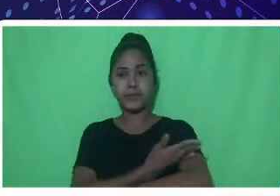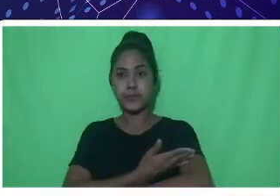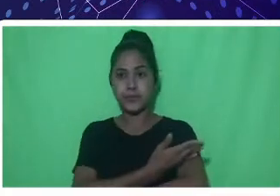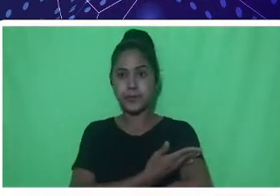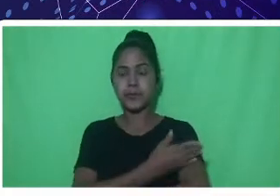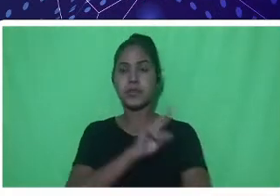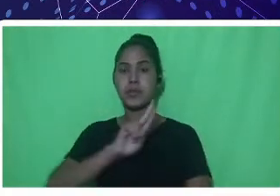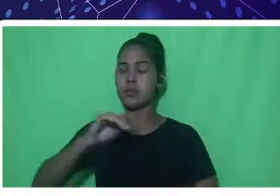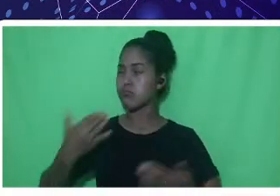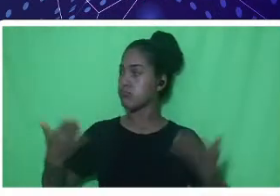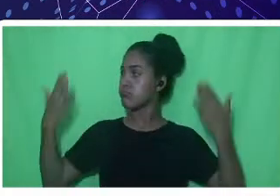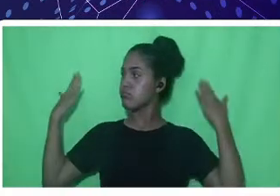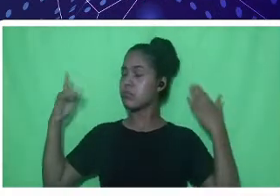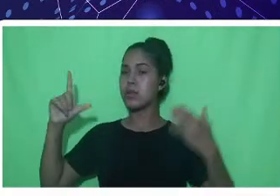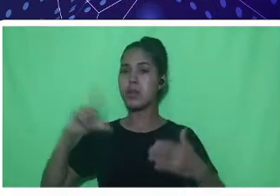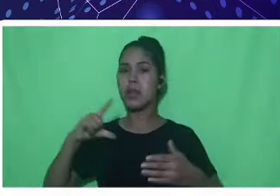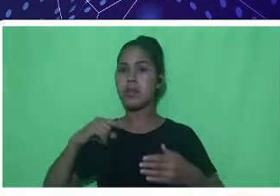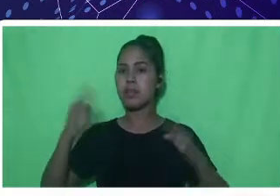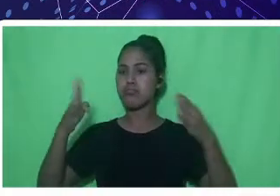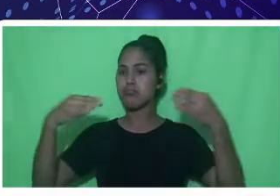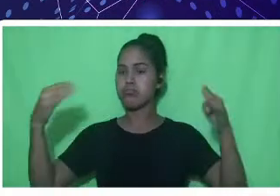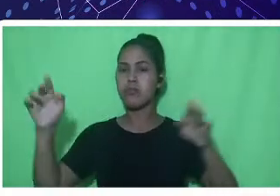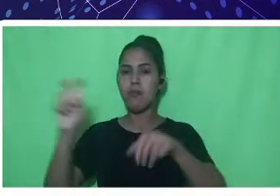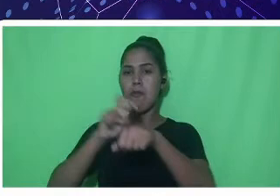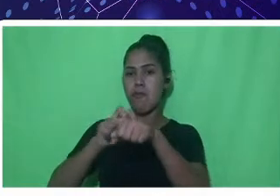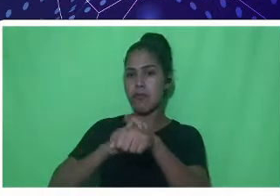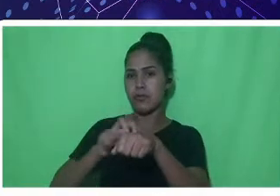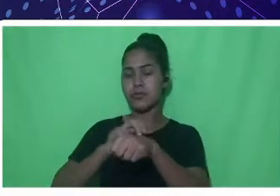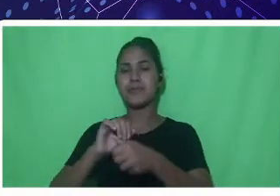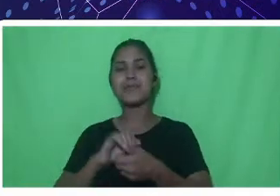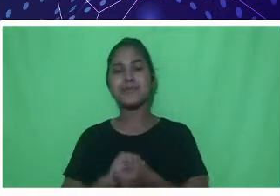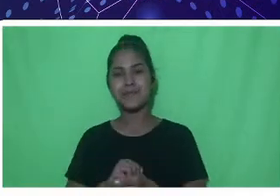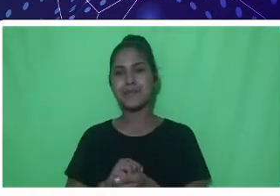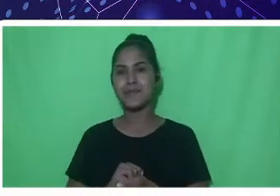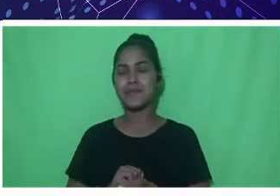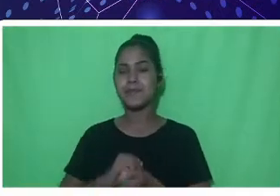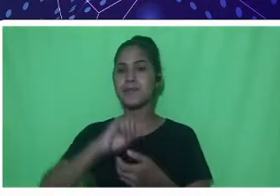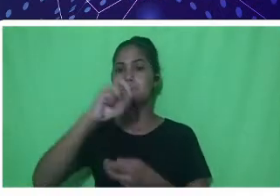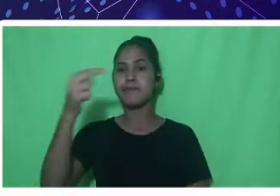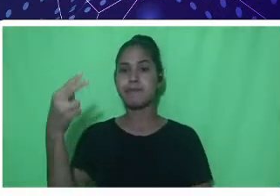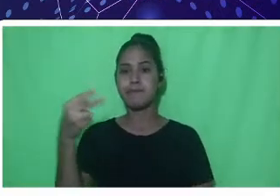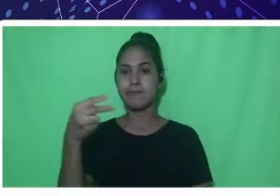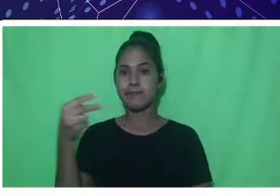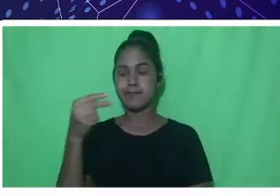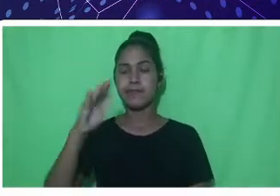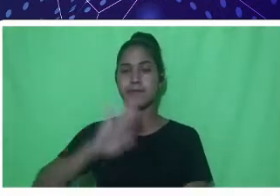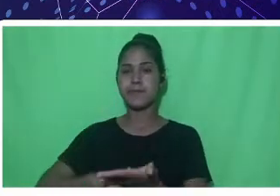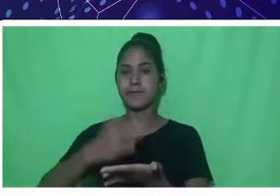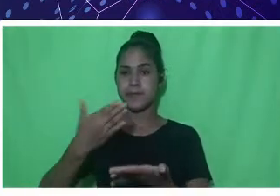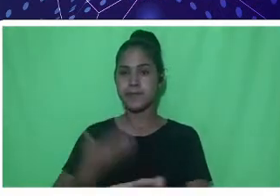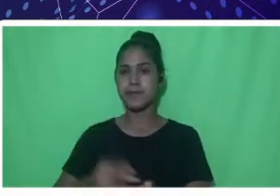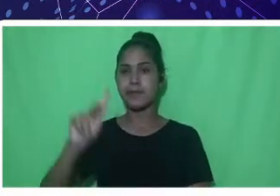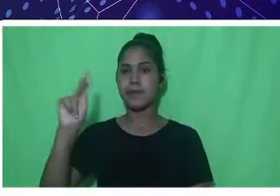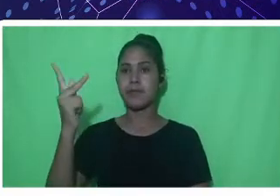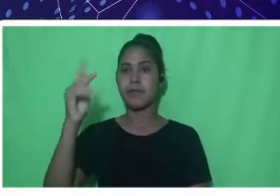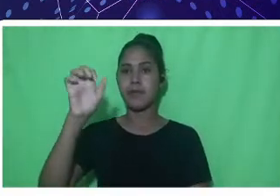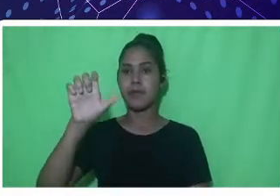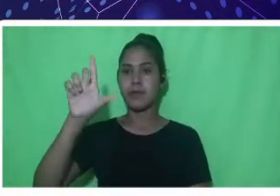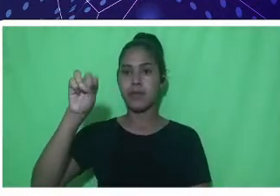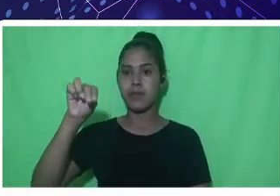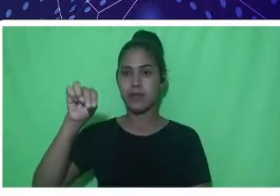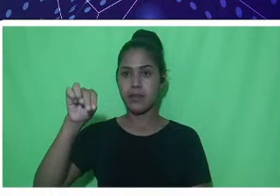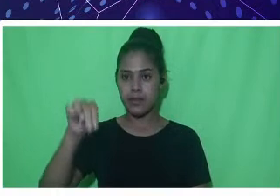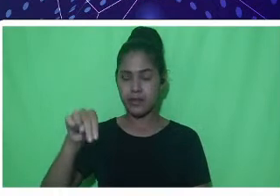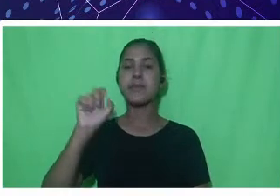um pano verde. Posteriormente a ela terá a intérprete Helen Cristina, cor